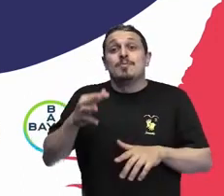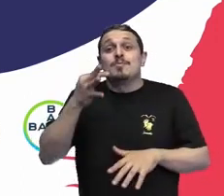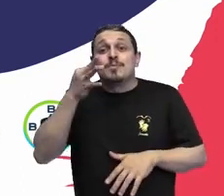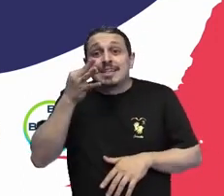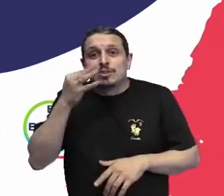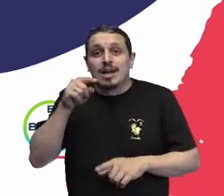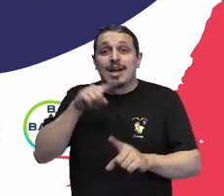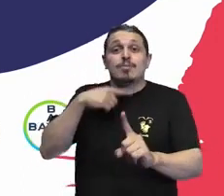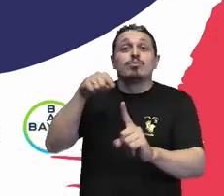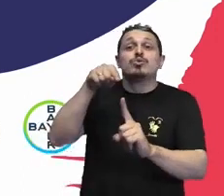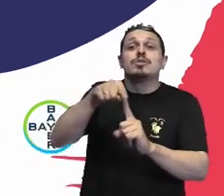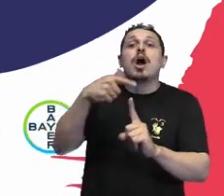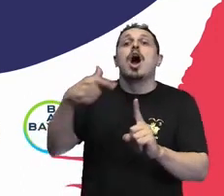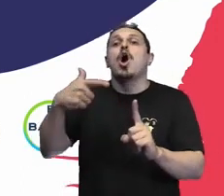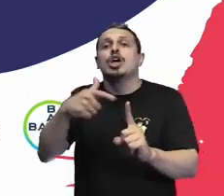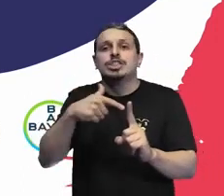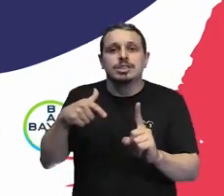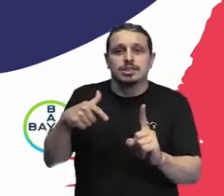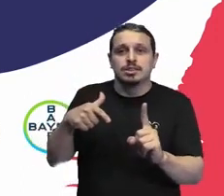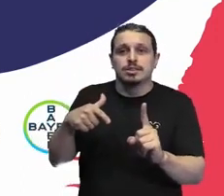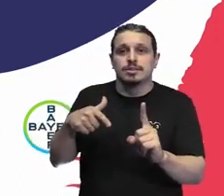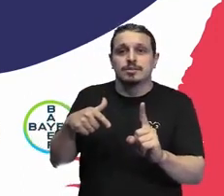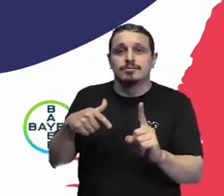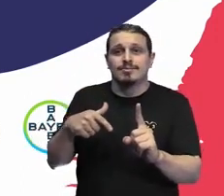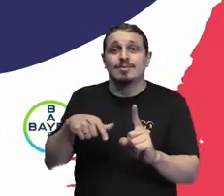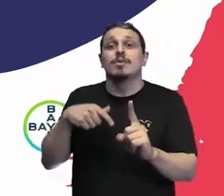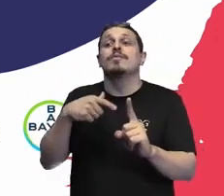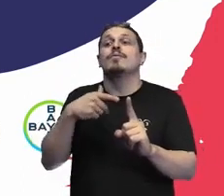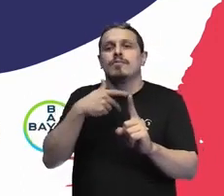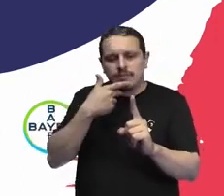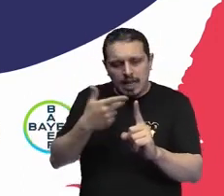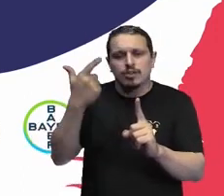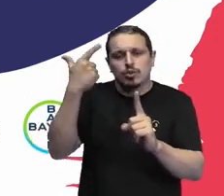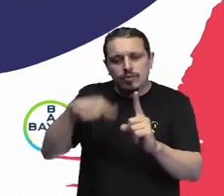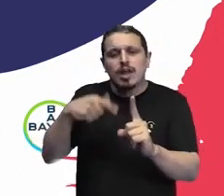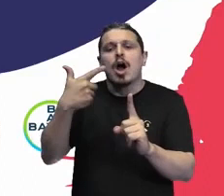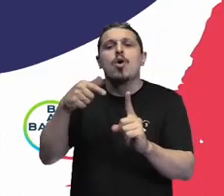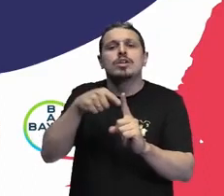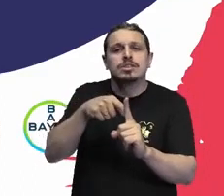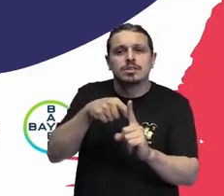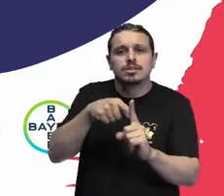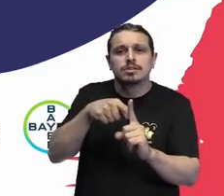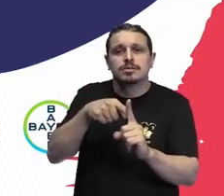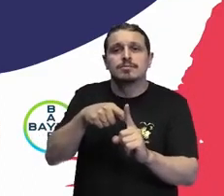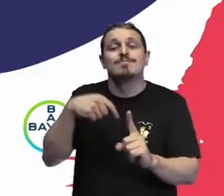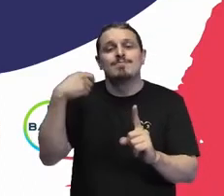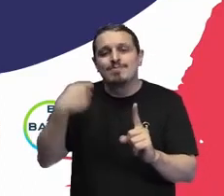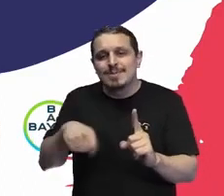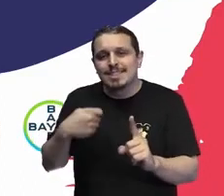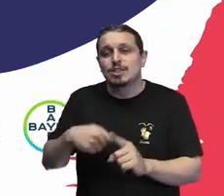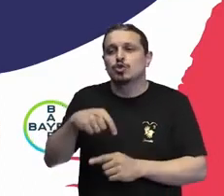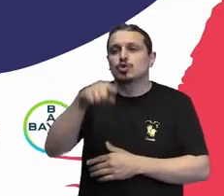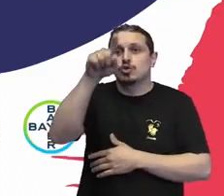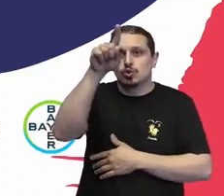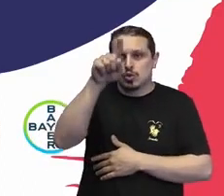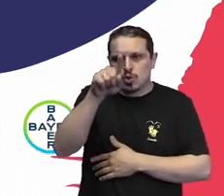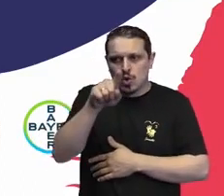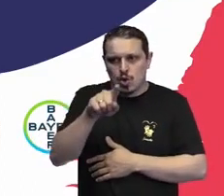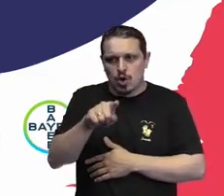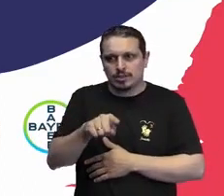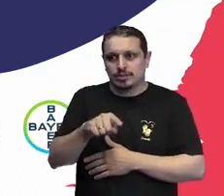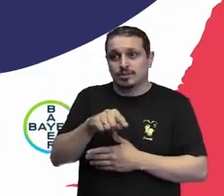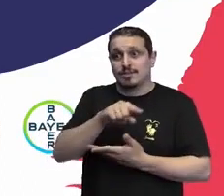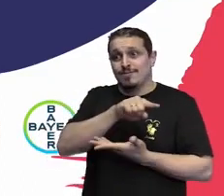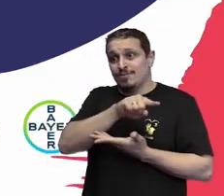de diferentes públicos dentro da organização de maneira horizontal ou vertical, isso é importante dizer também porque, enfim,